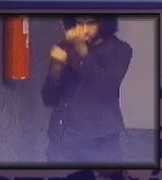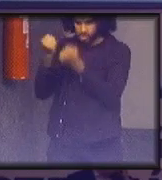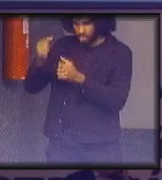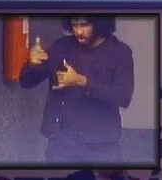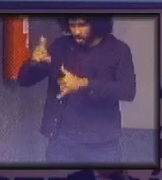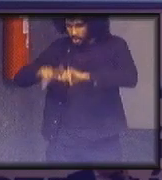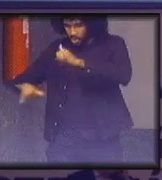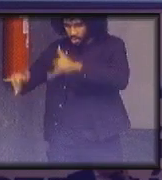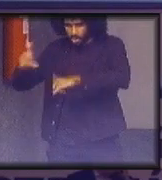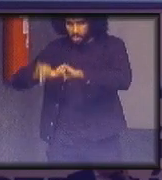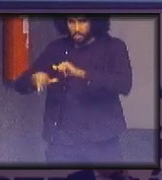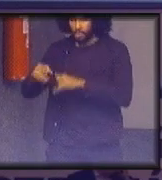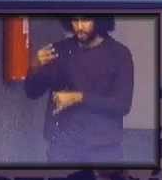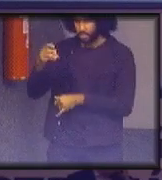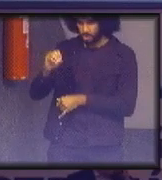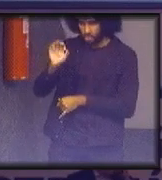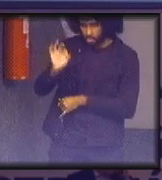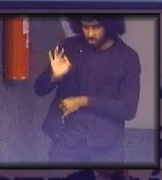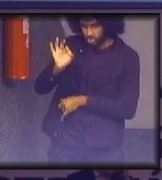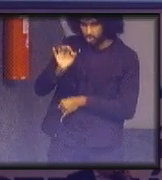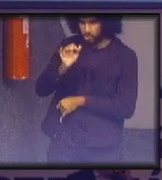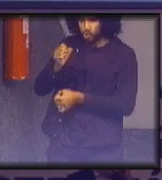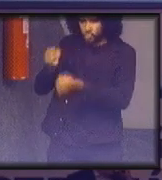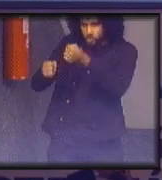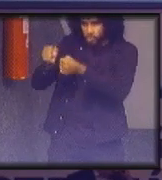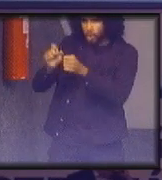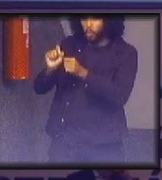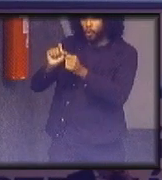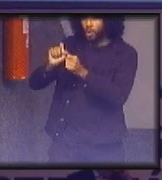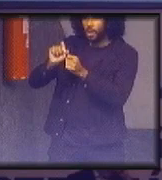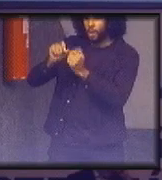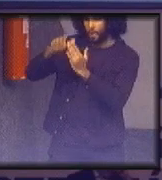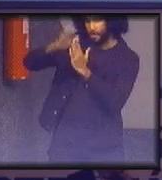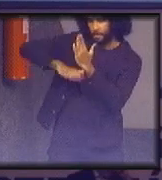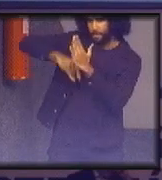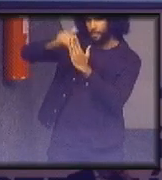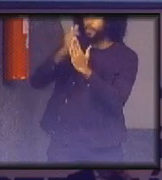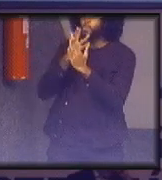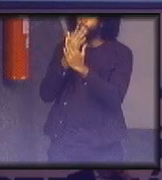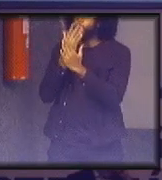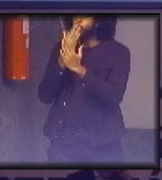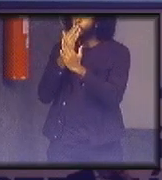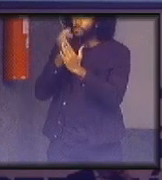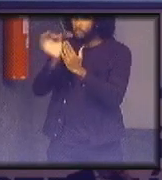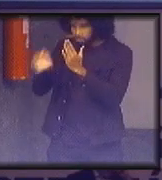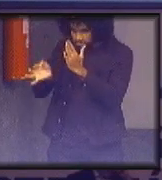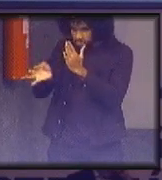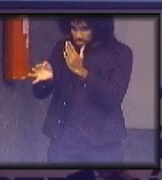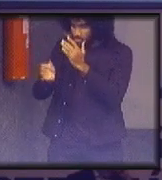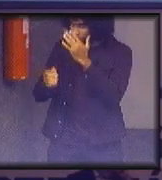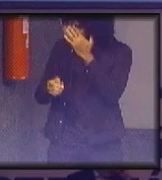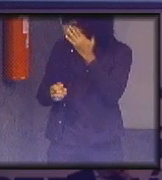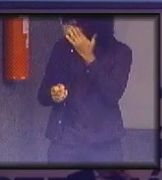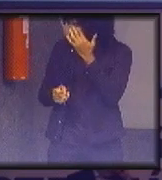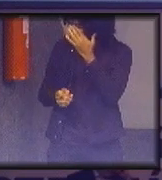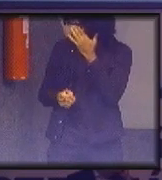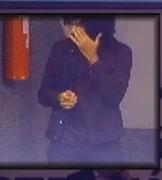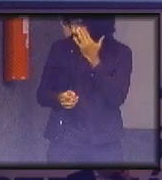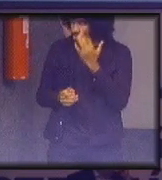% do custo de produção de um carro é pintura pintura boa